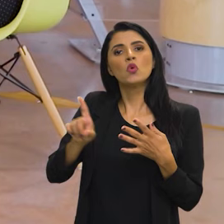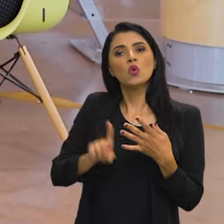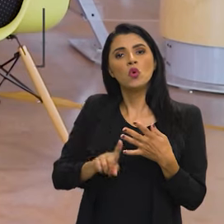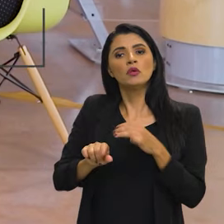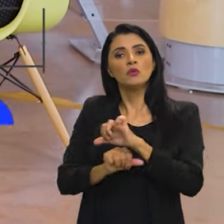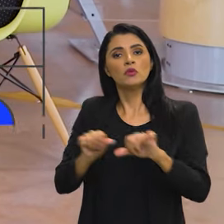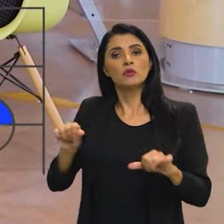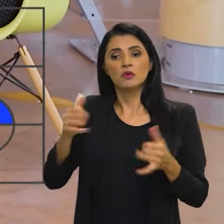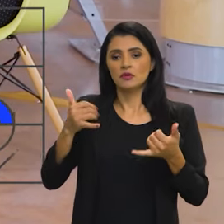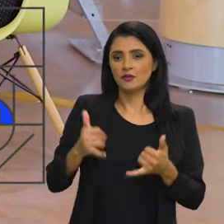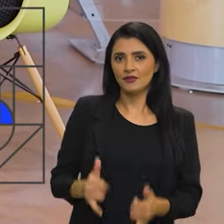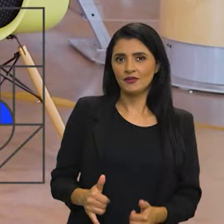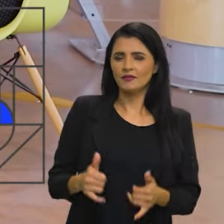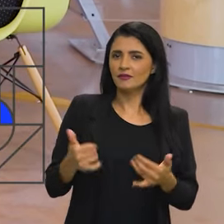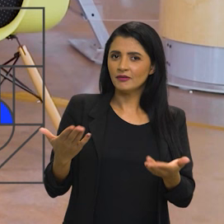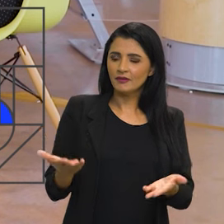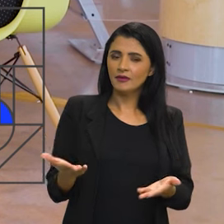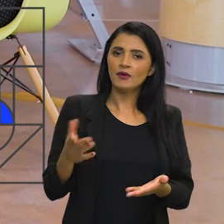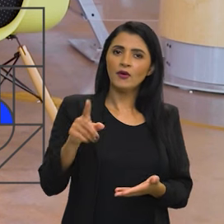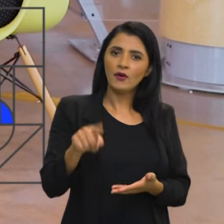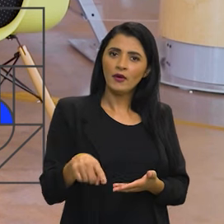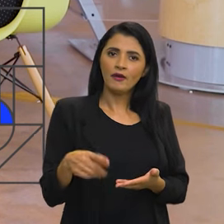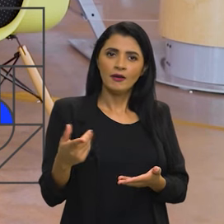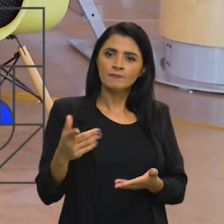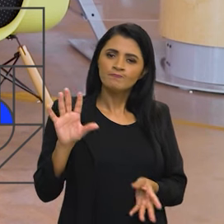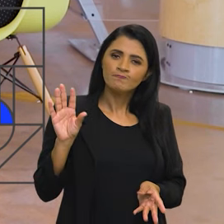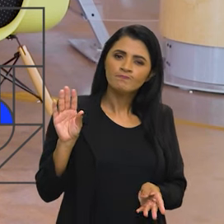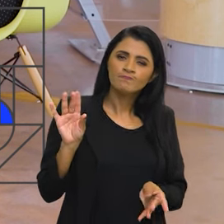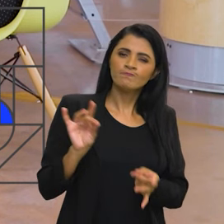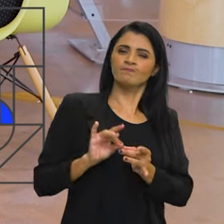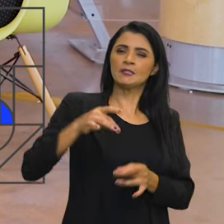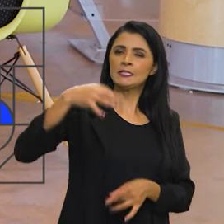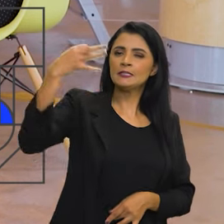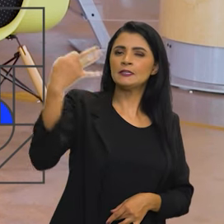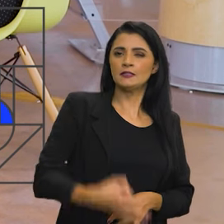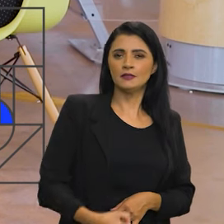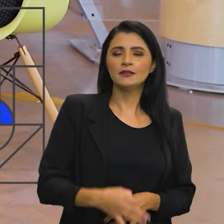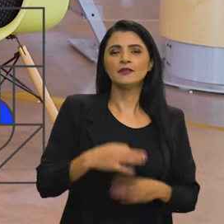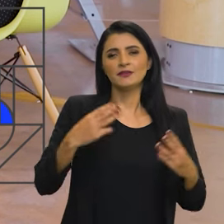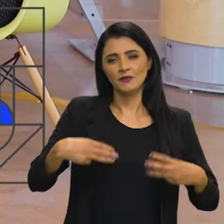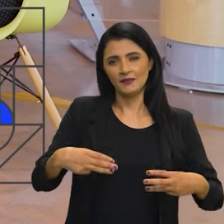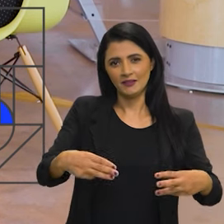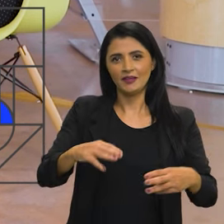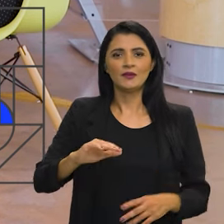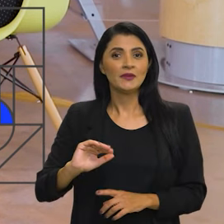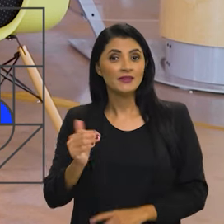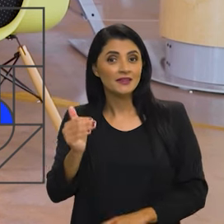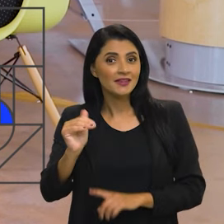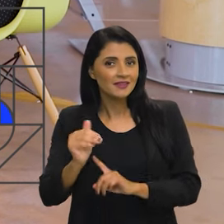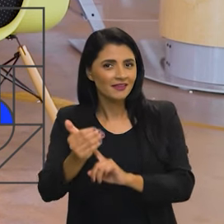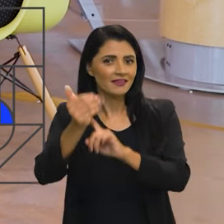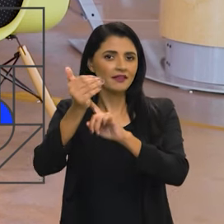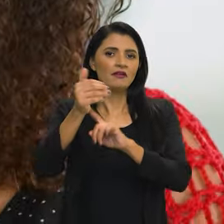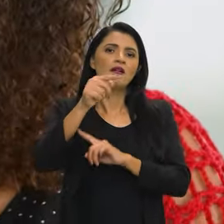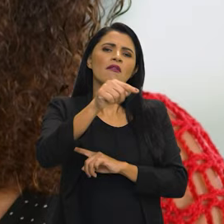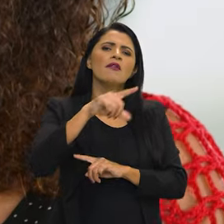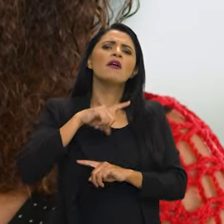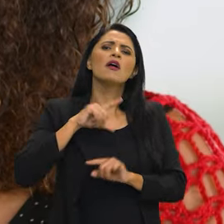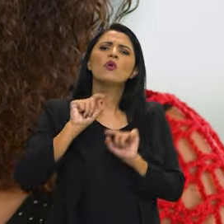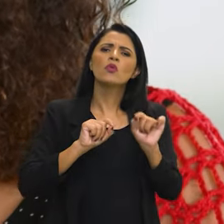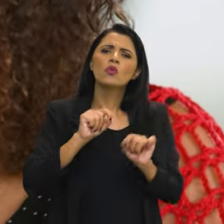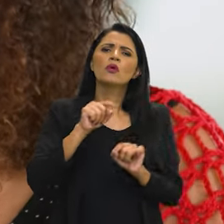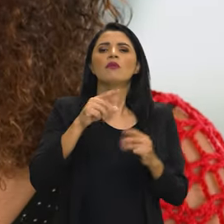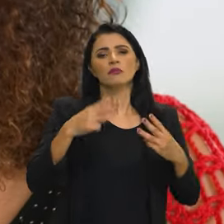transição energética, ou seja, a convicção que a gente tem é que o Ministério da Ciência e Tecnologia, ele é um